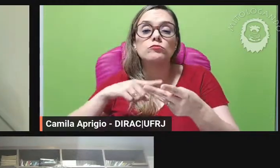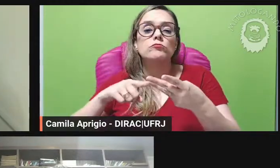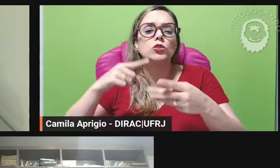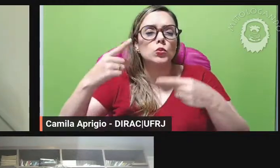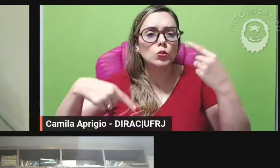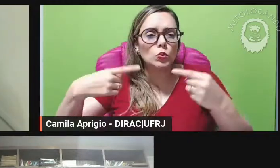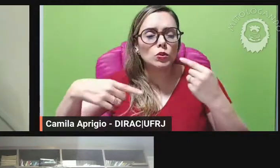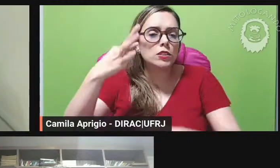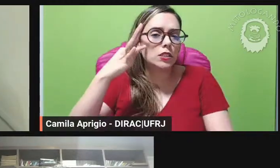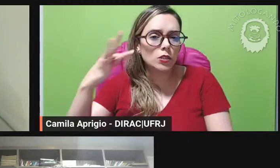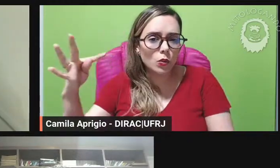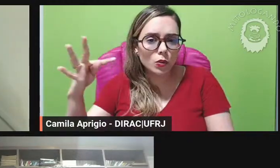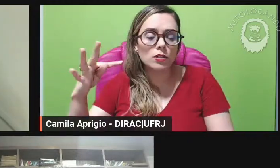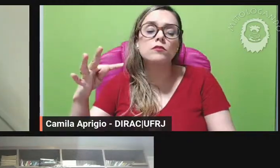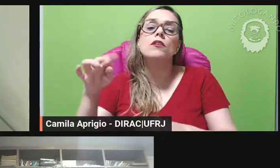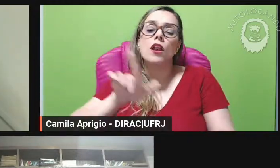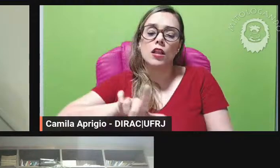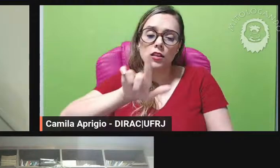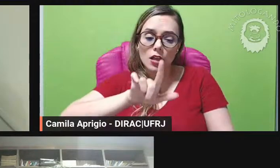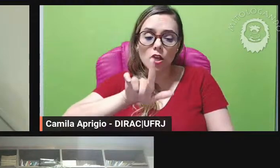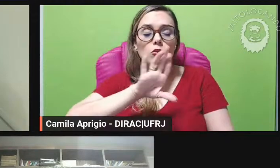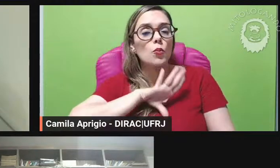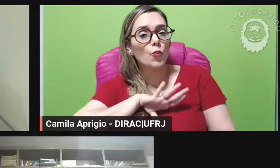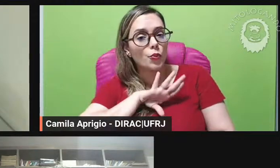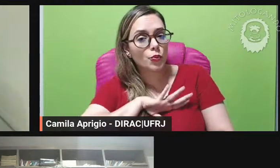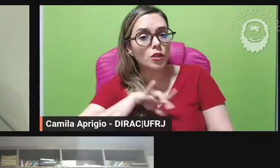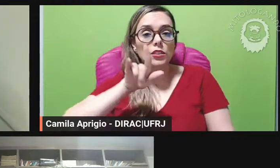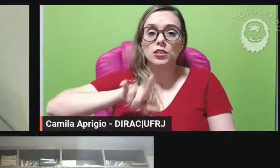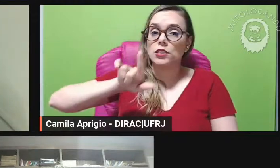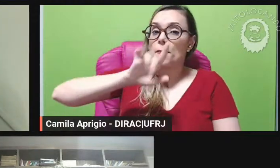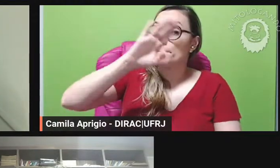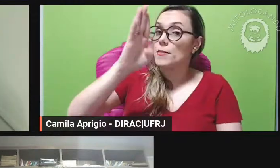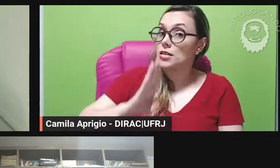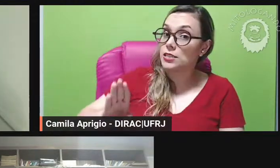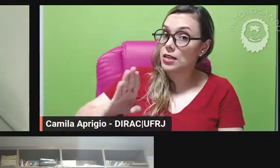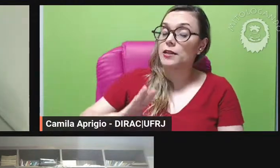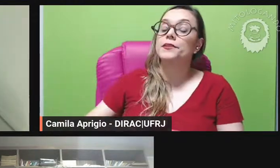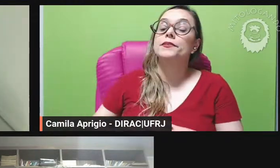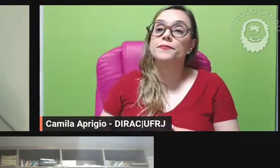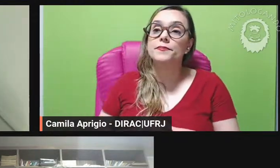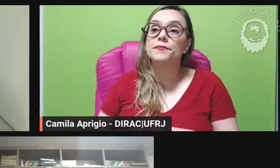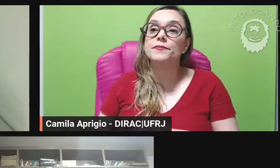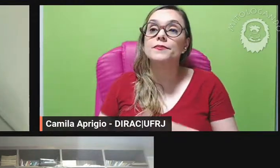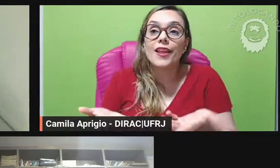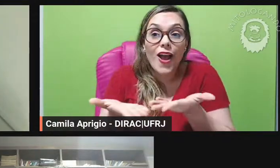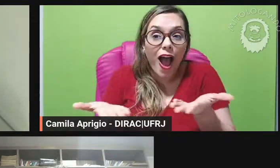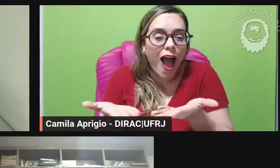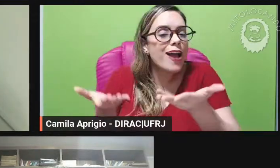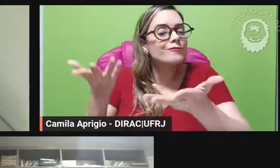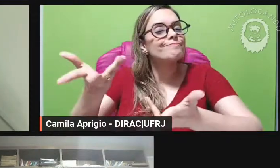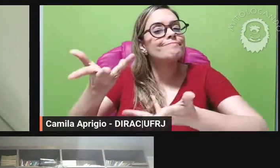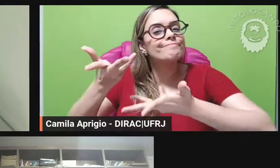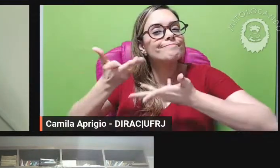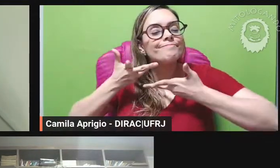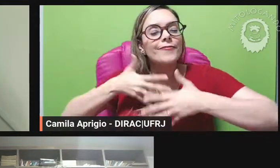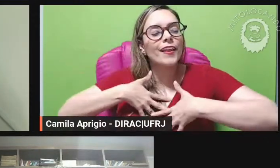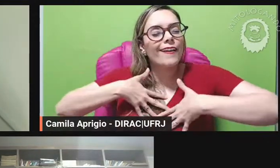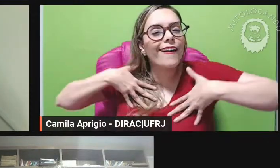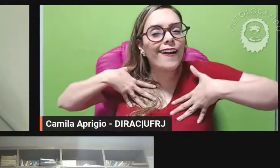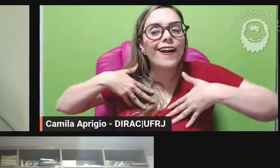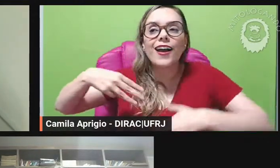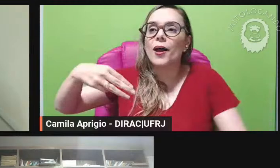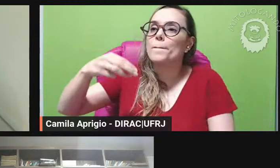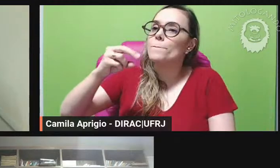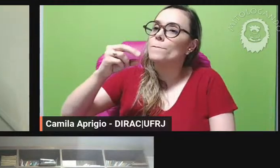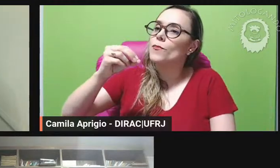portuguesa e literatura brasileira é com grande satisfação que convido a professora doutora Mônica de Oliveira Faleiros